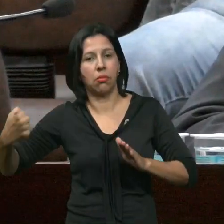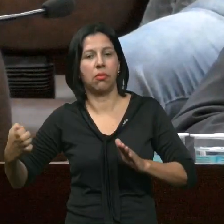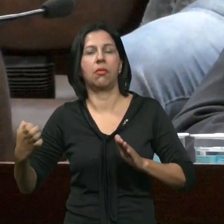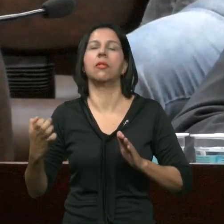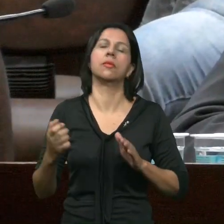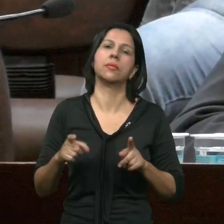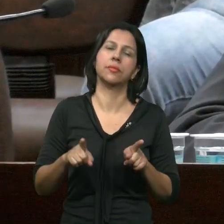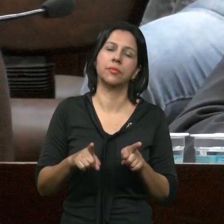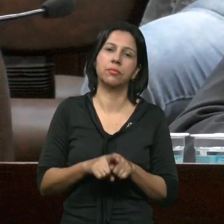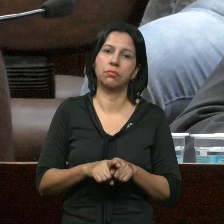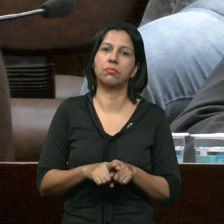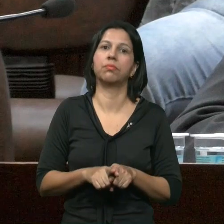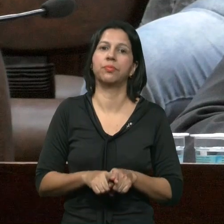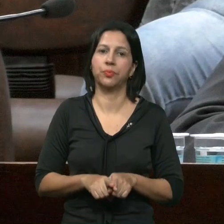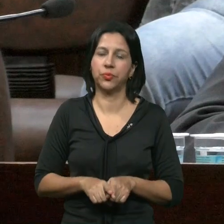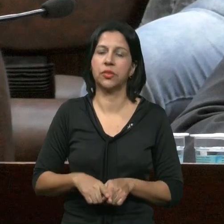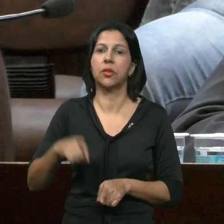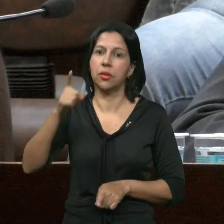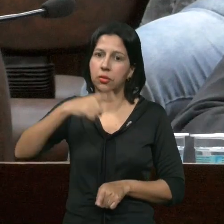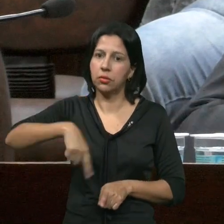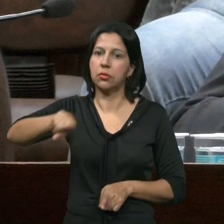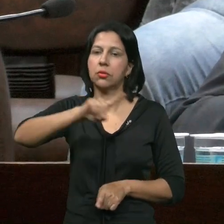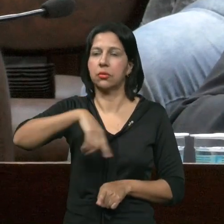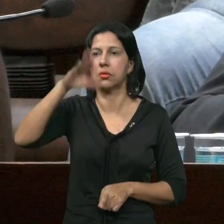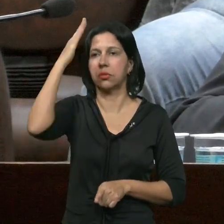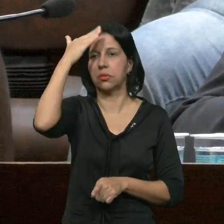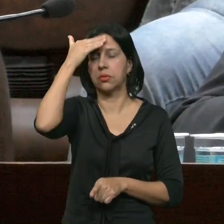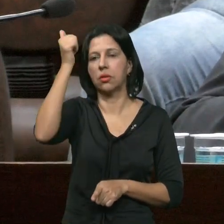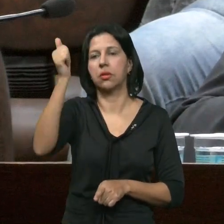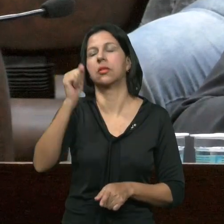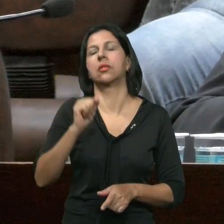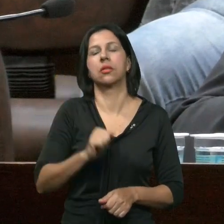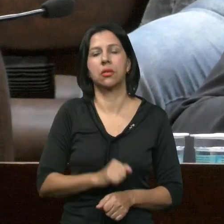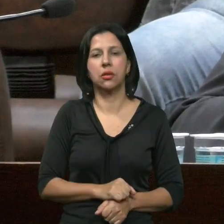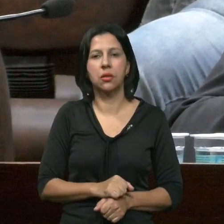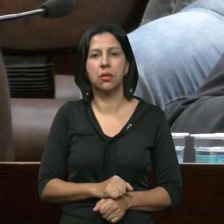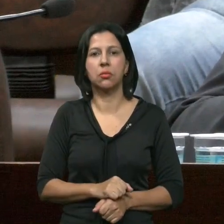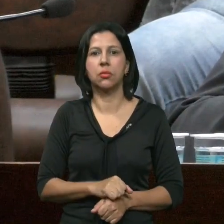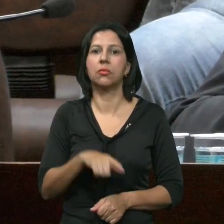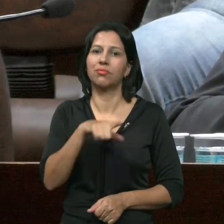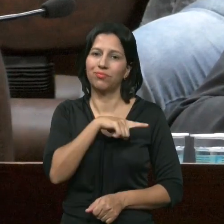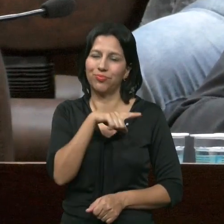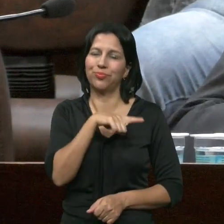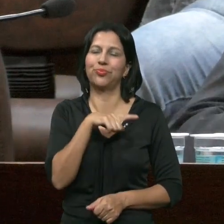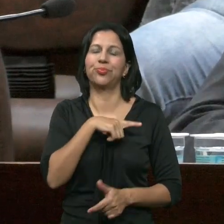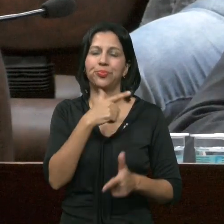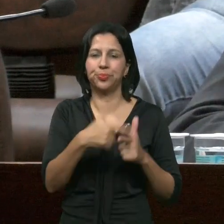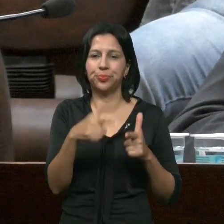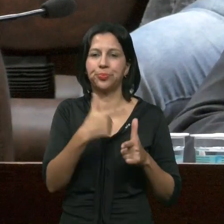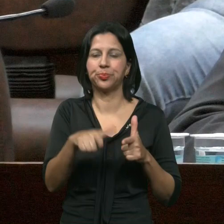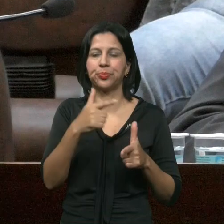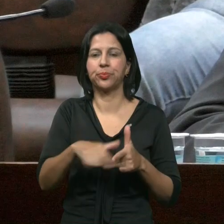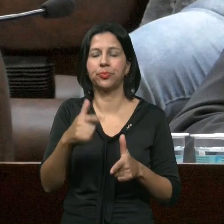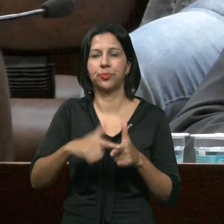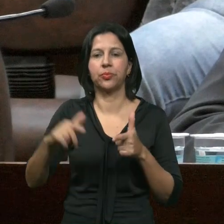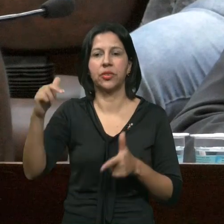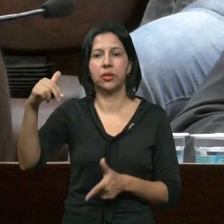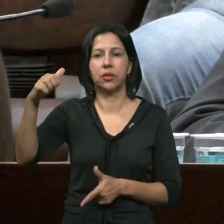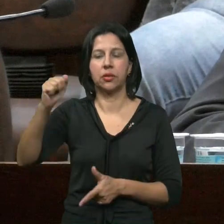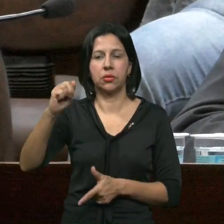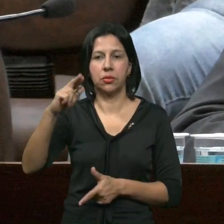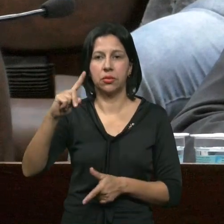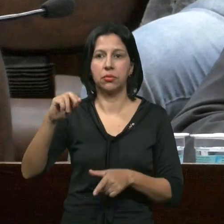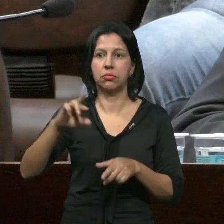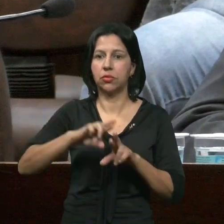E é uma questão Que nós temos Acompanhado Justamente Por conta Dessas questões Que o doutor Nardi Apresentou A